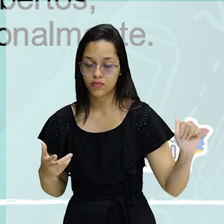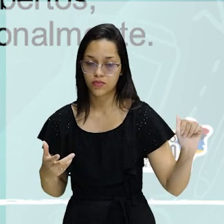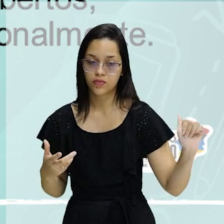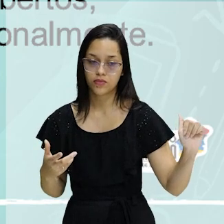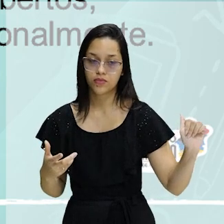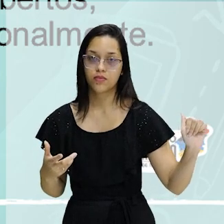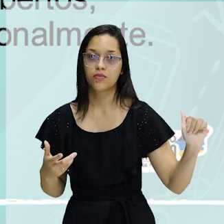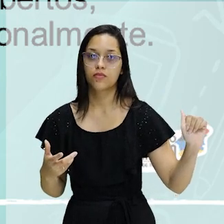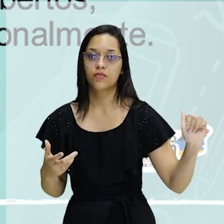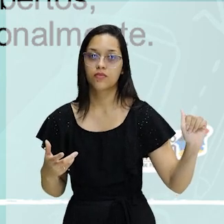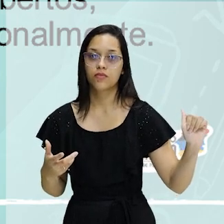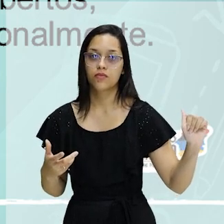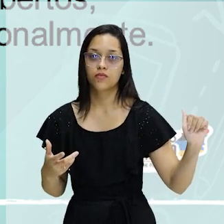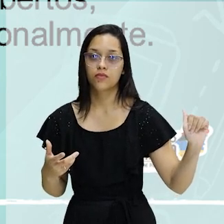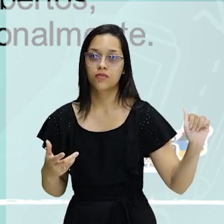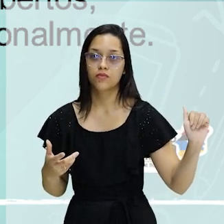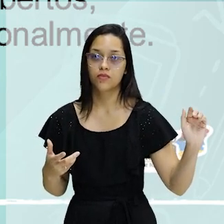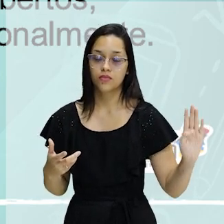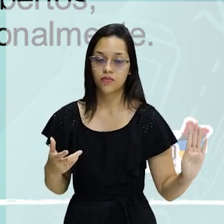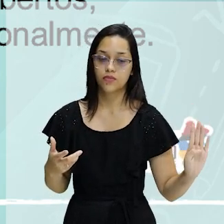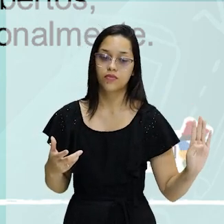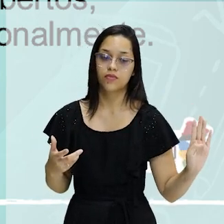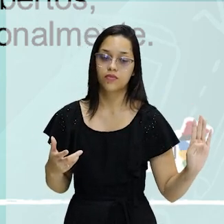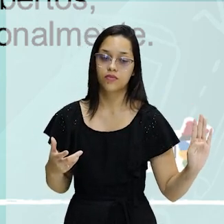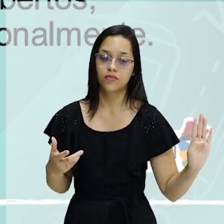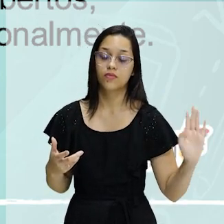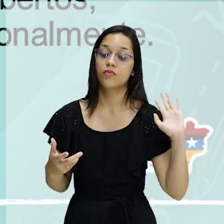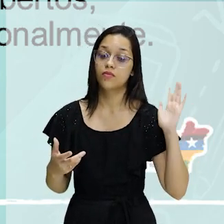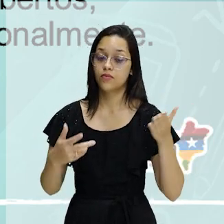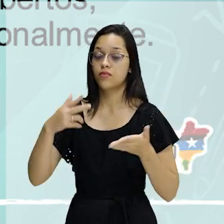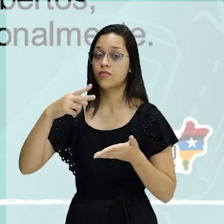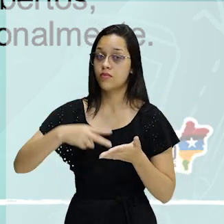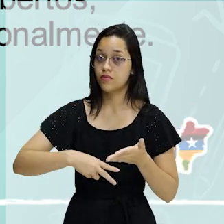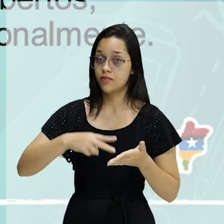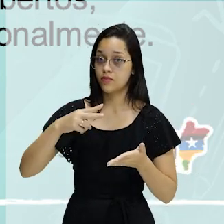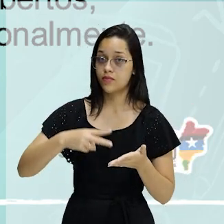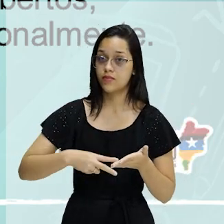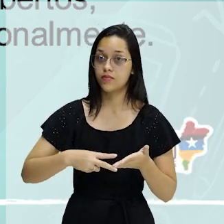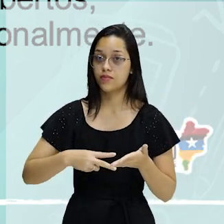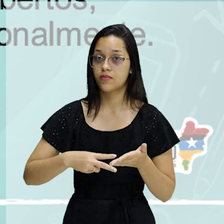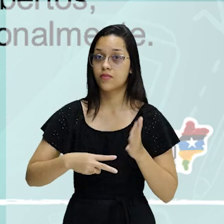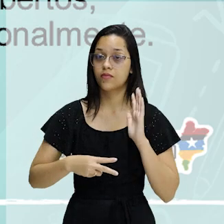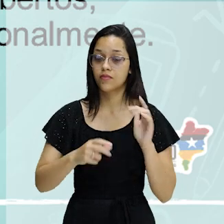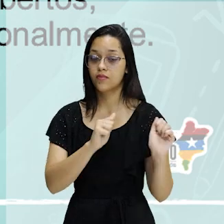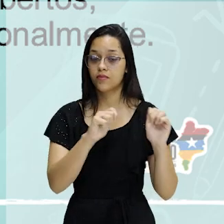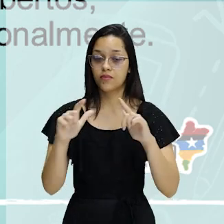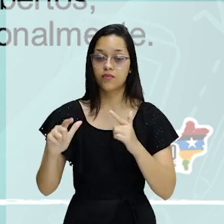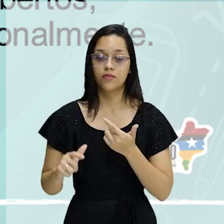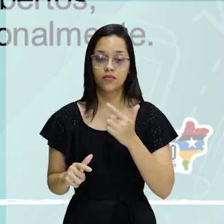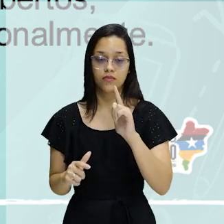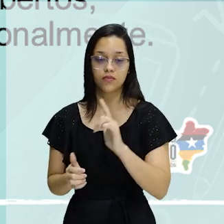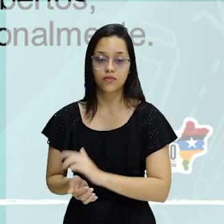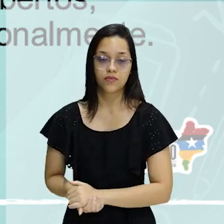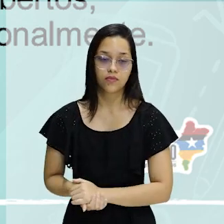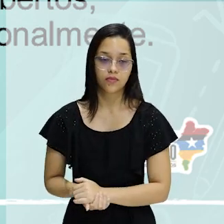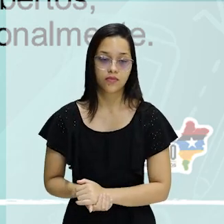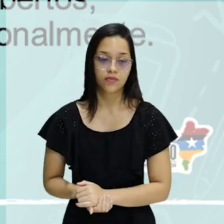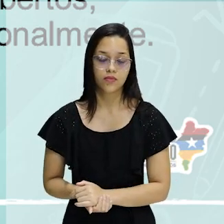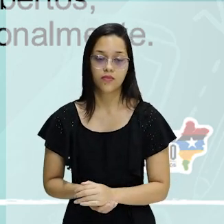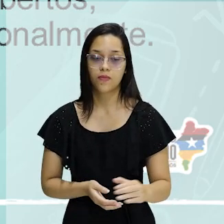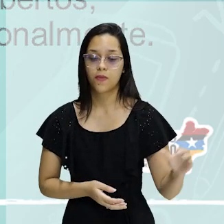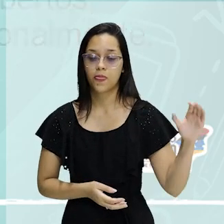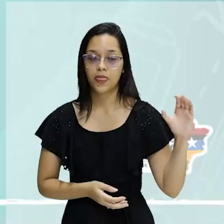você está lendo de novo. Letra B, que você já leu. Vou passar para outro slide.